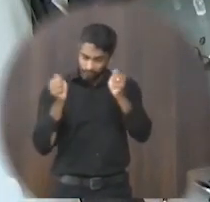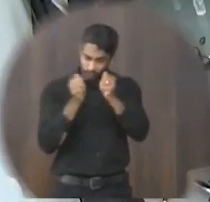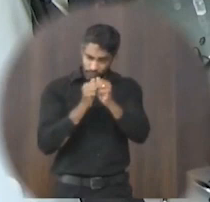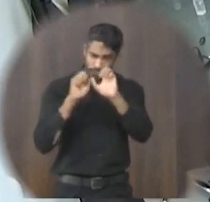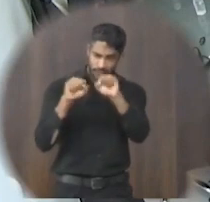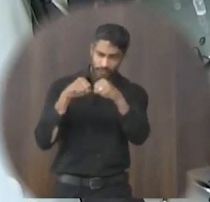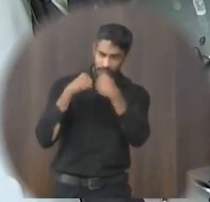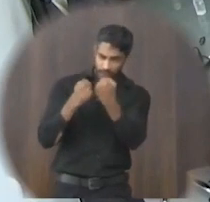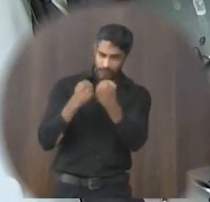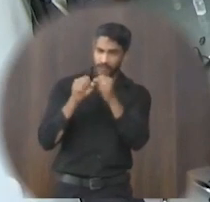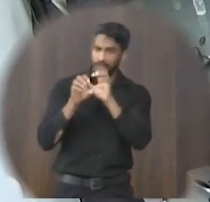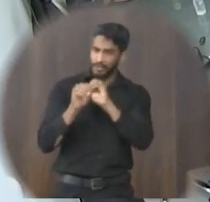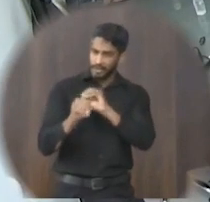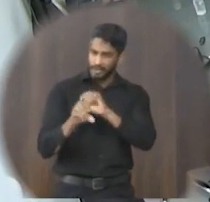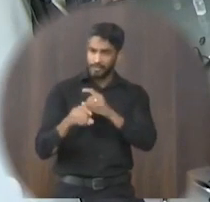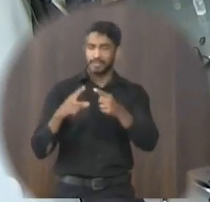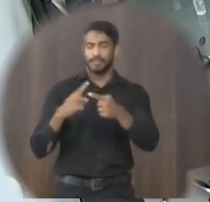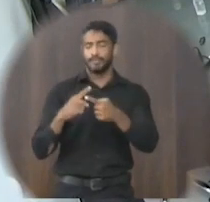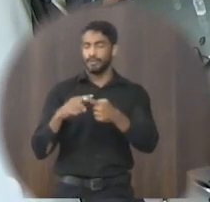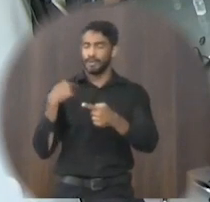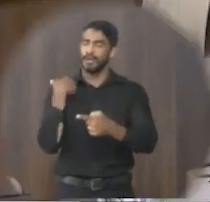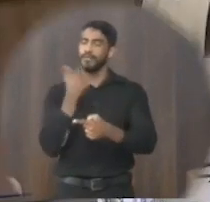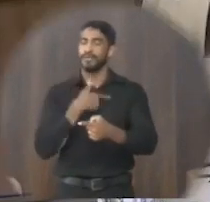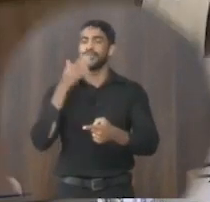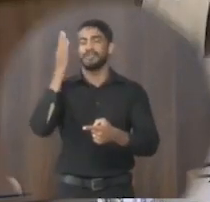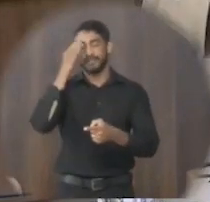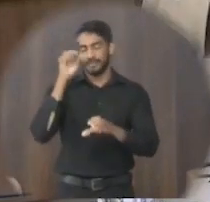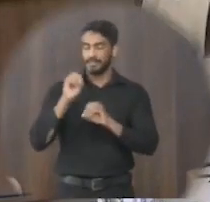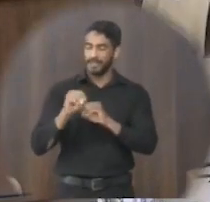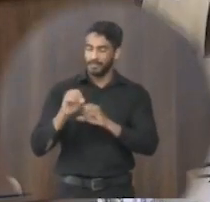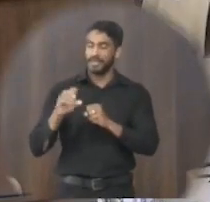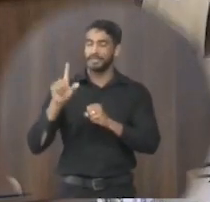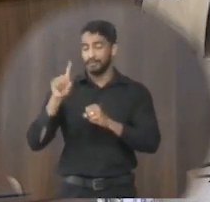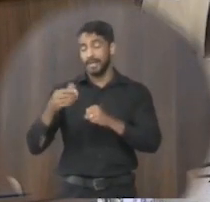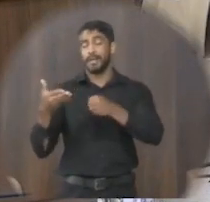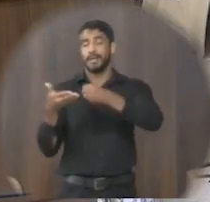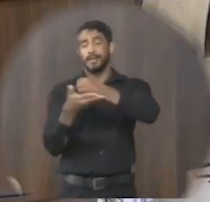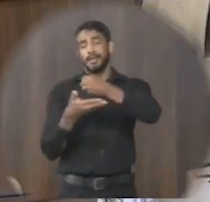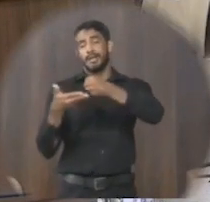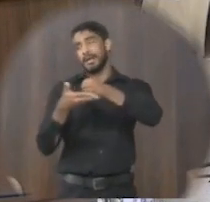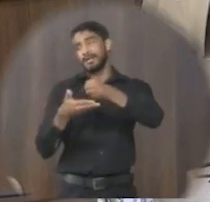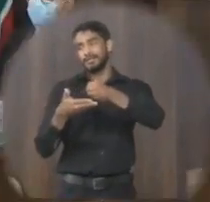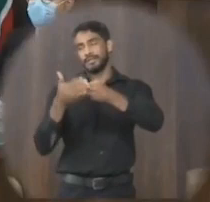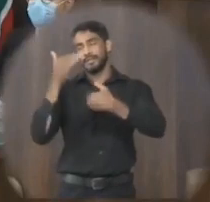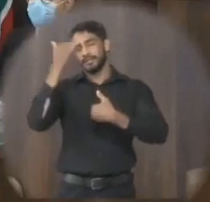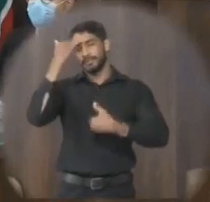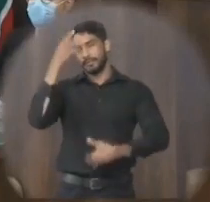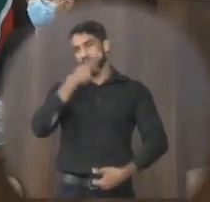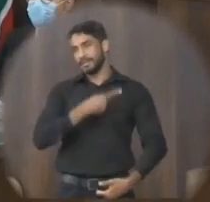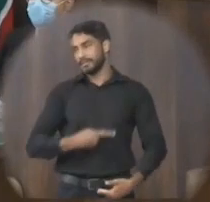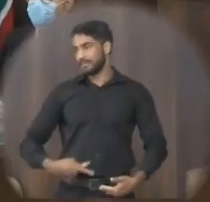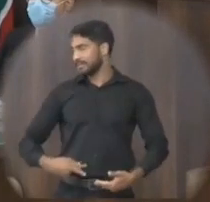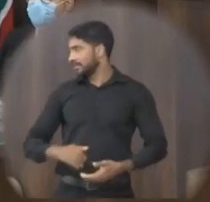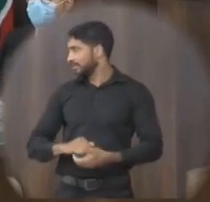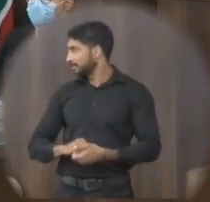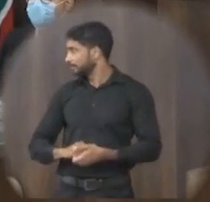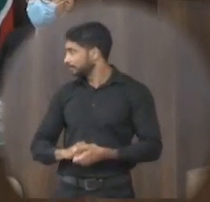defendendo a educação porque todos nós sabemos que a educação é a nossa base é a nossa alicerce obrigado e